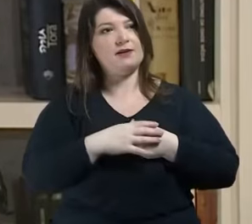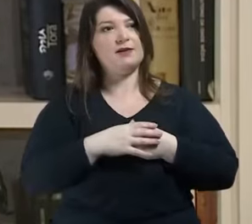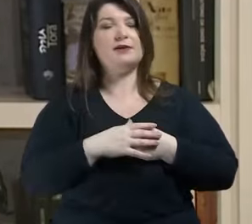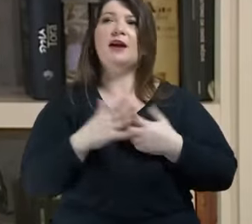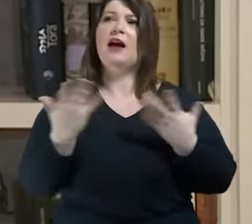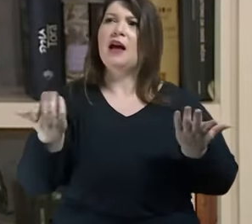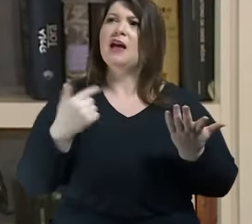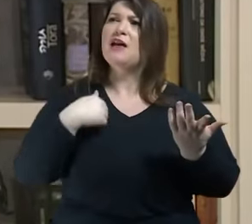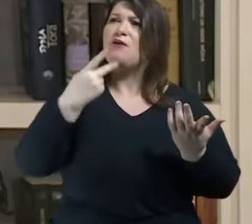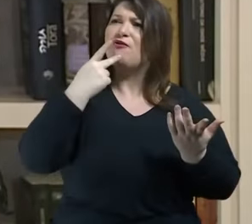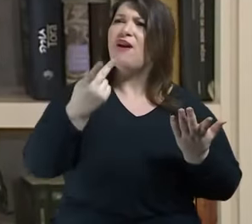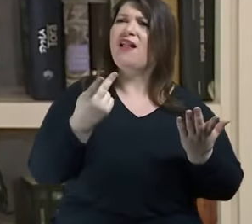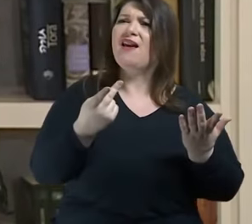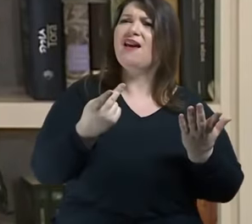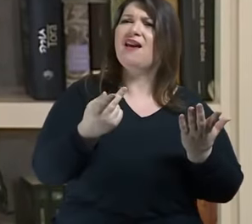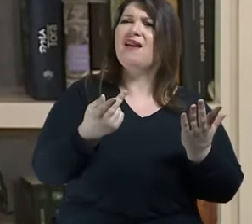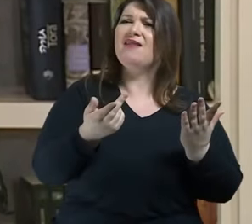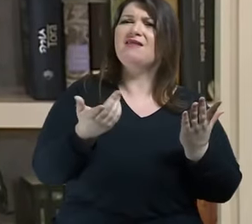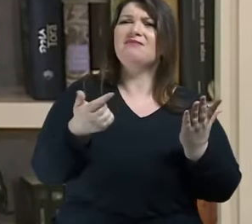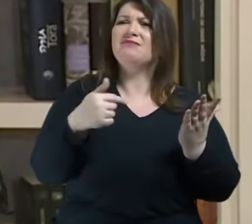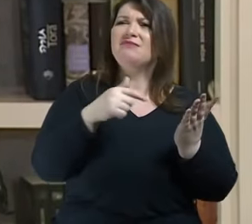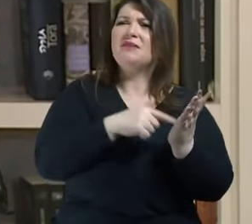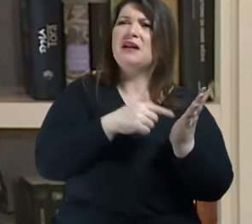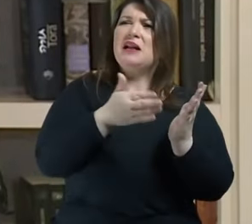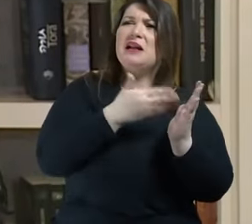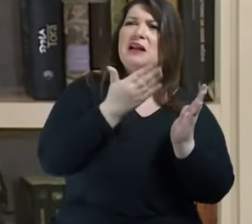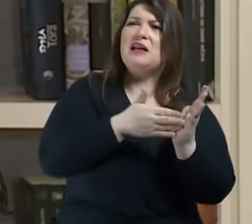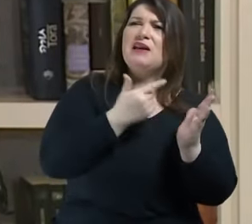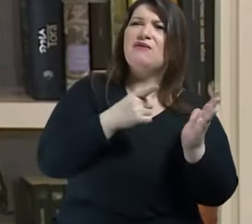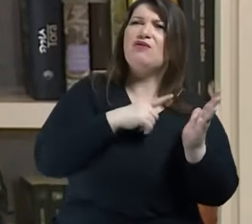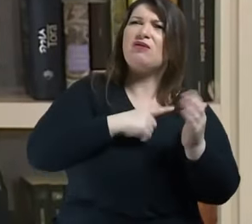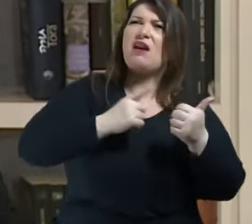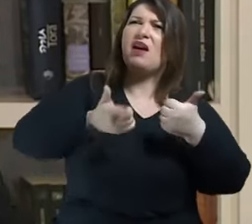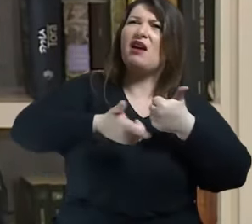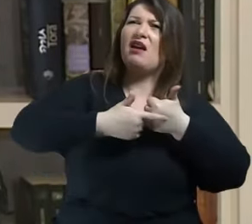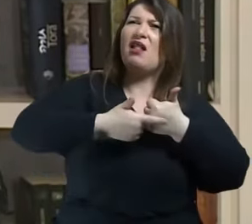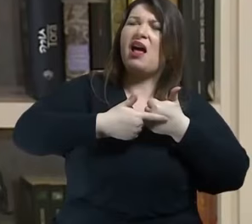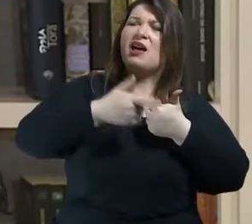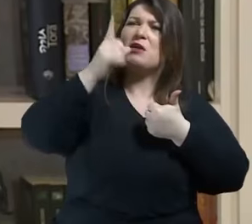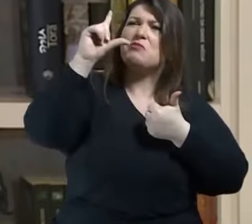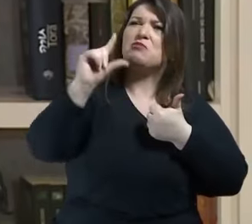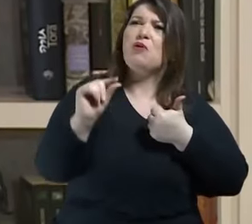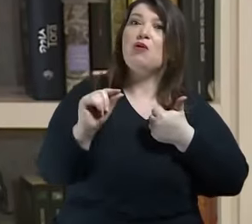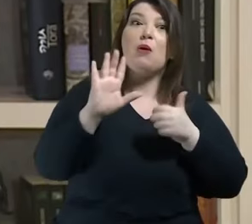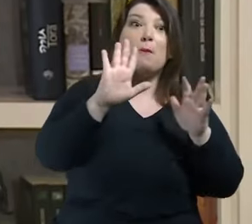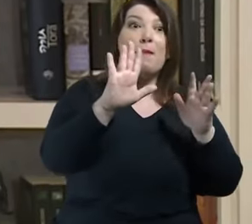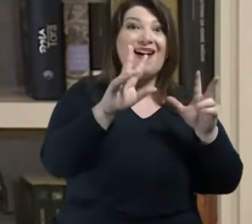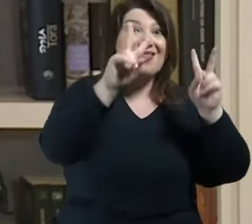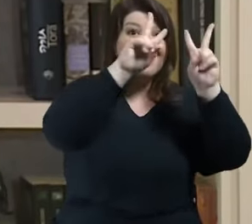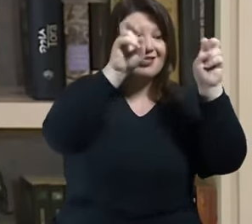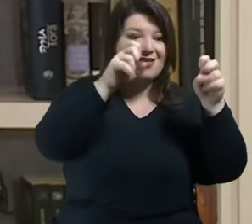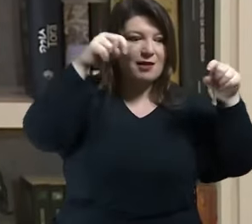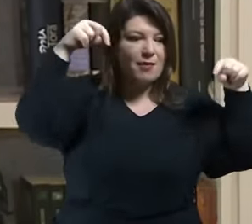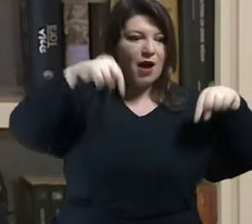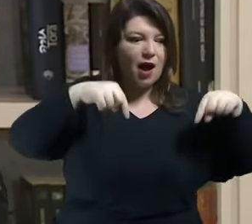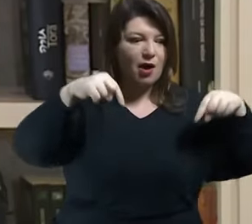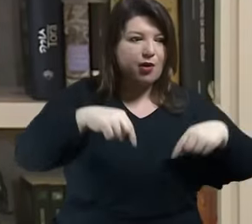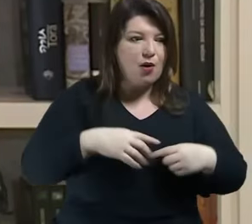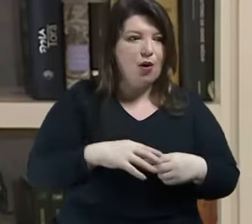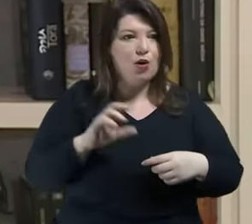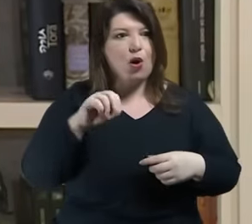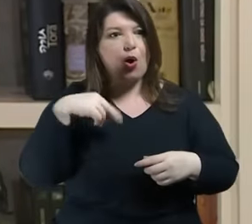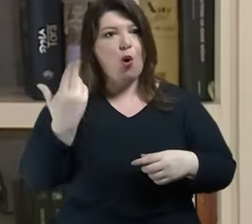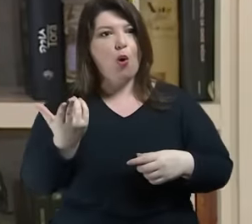teve pouquíssimos likes mas aquele que eu falei de um tema do momento ou de realização pessoal ou de um tema